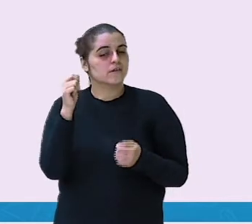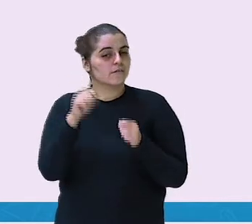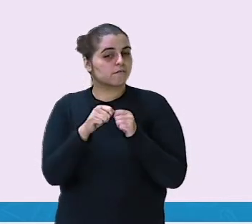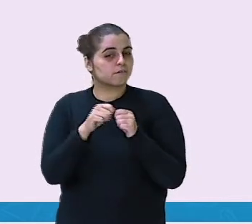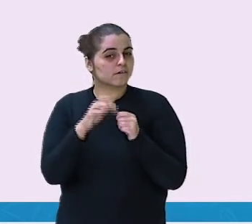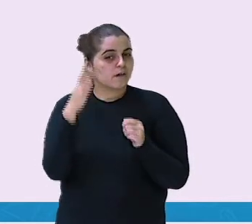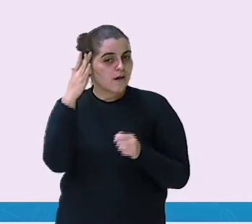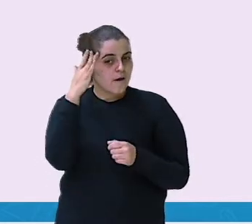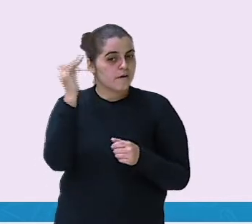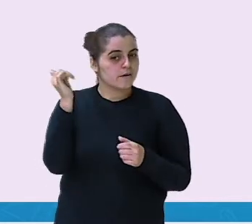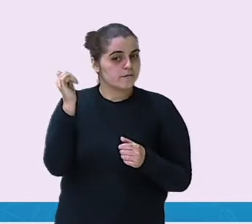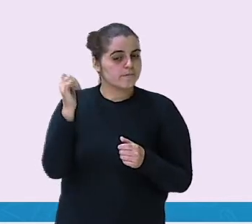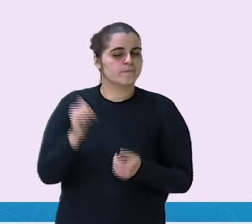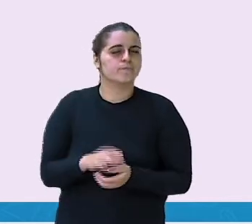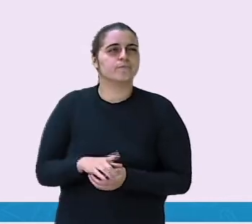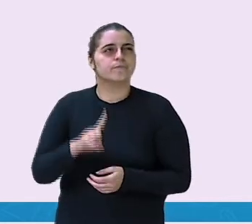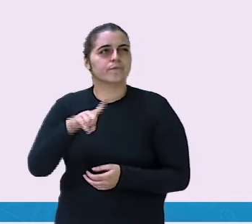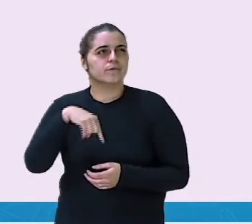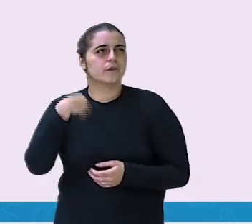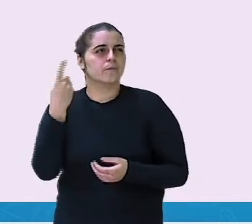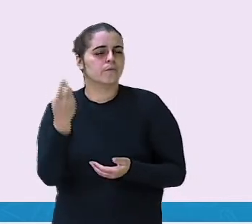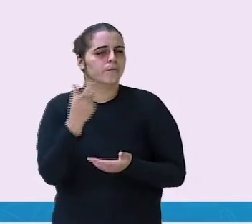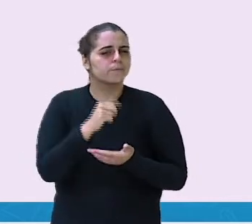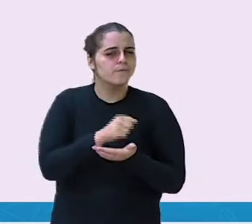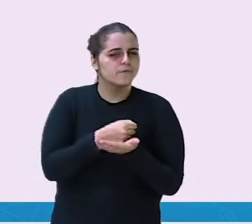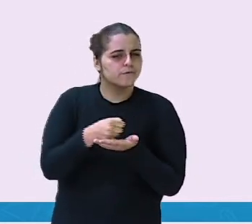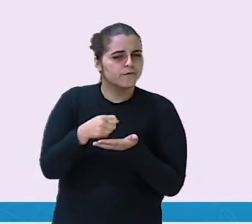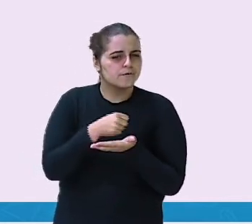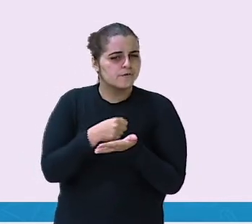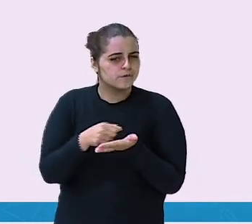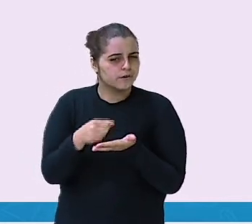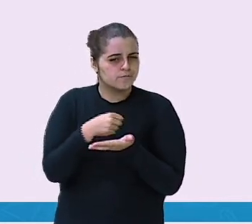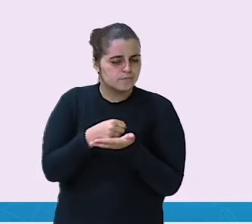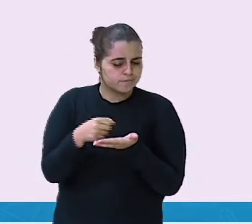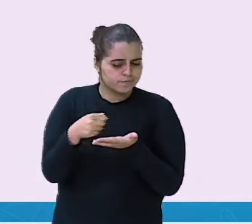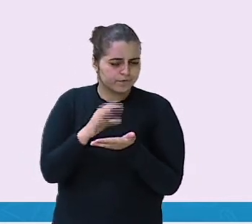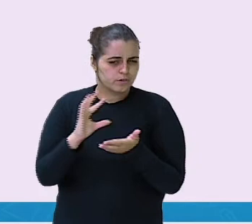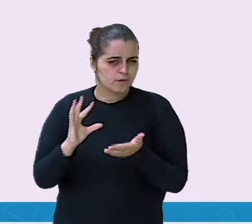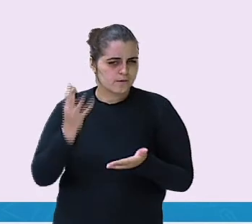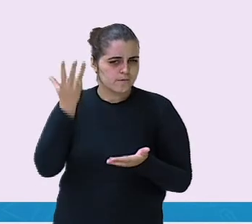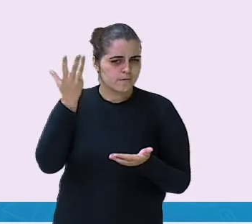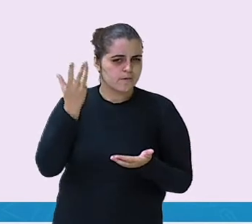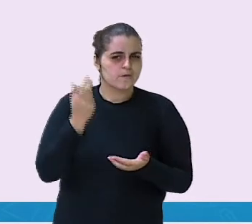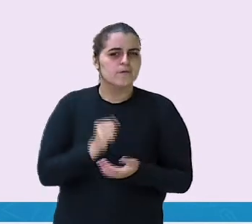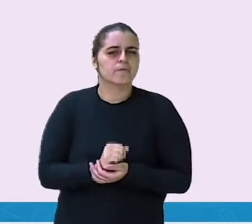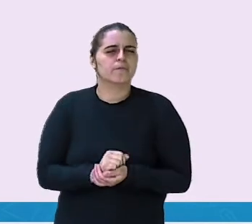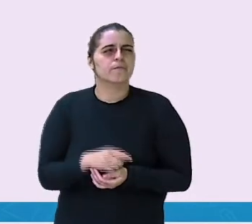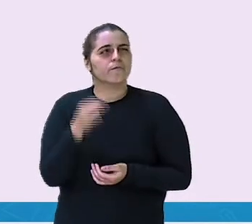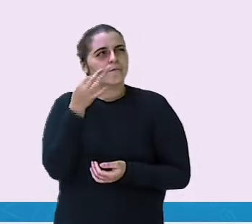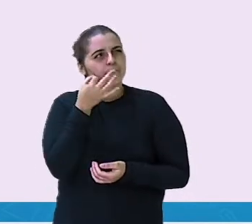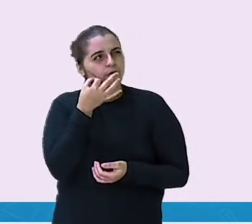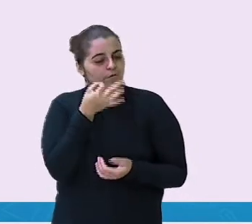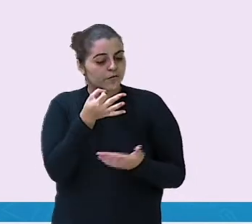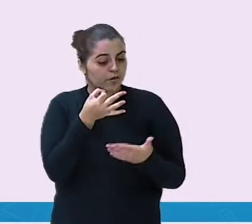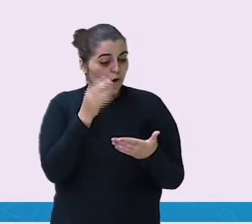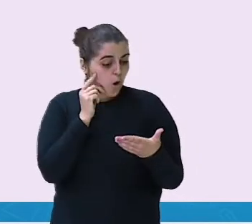Porém, depois de anotar todos esses acontecimentos, percebeu que tudo ficou uma